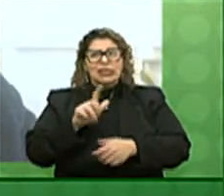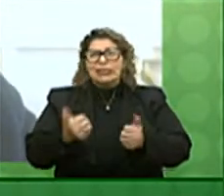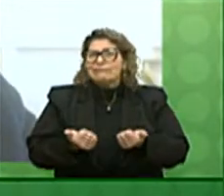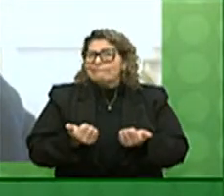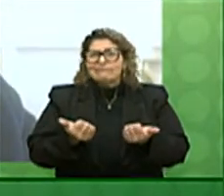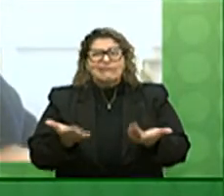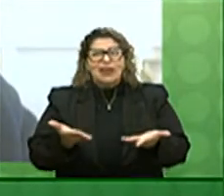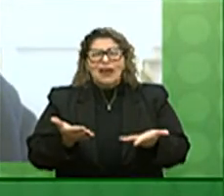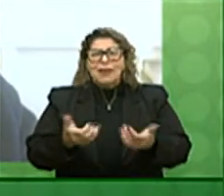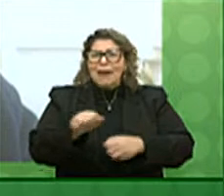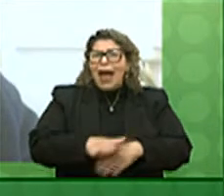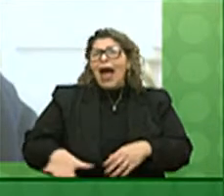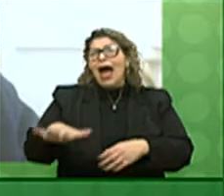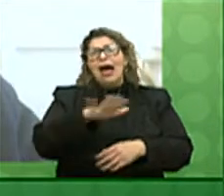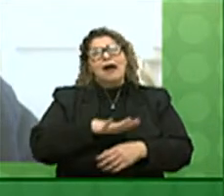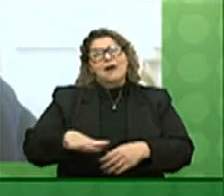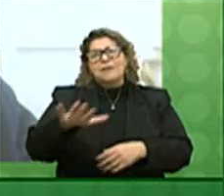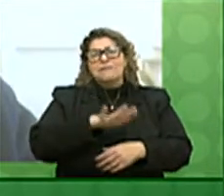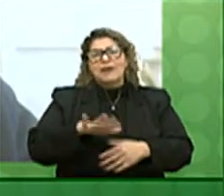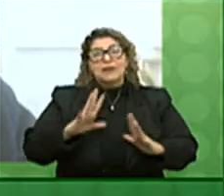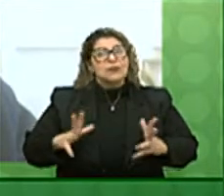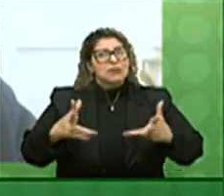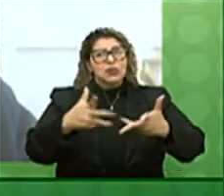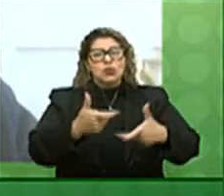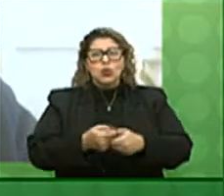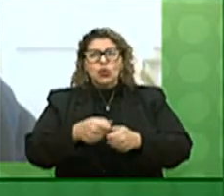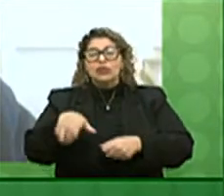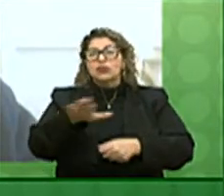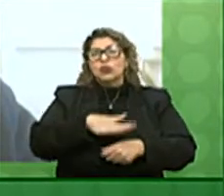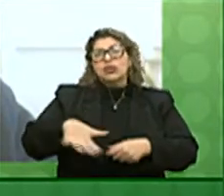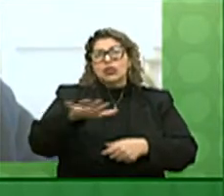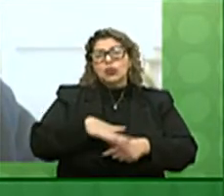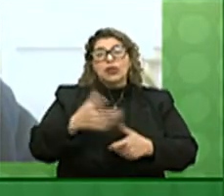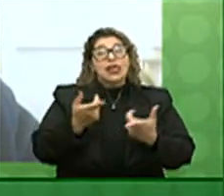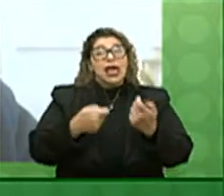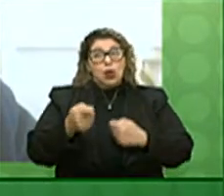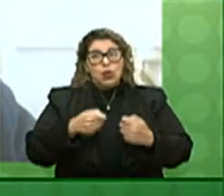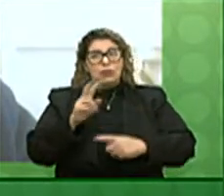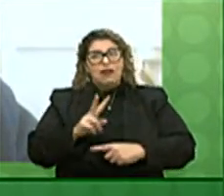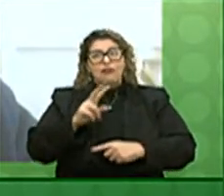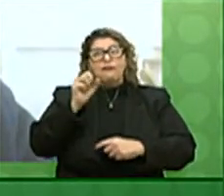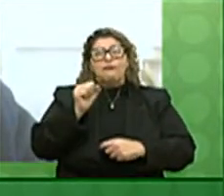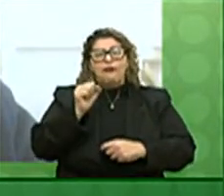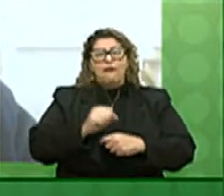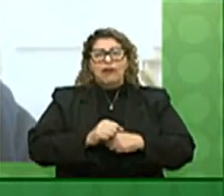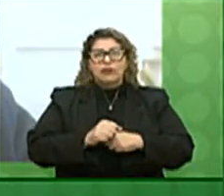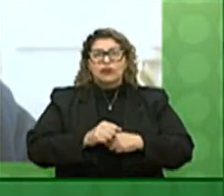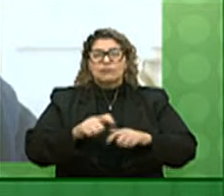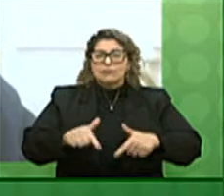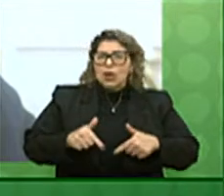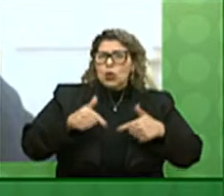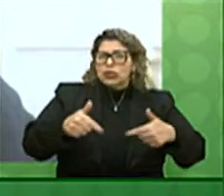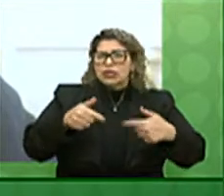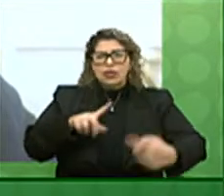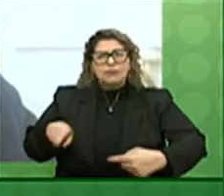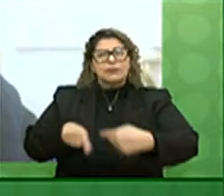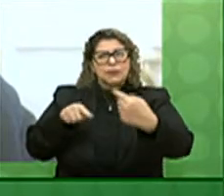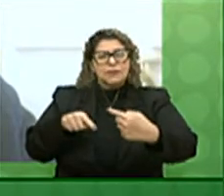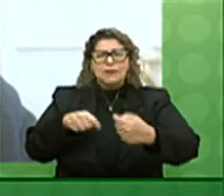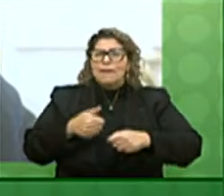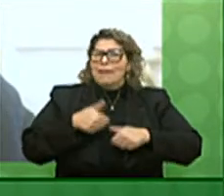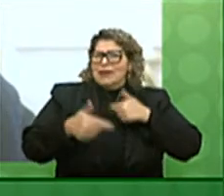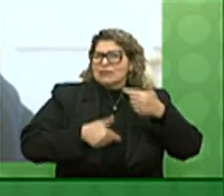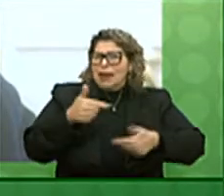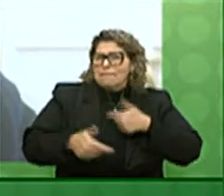dar mais espaço para os setores econômicos que são fortes no Rio Grande do Sul para ganharem competitividade, gerarem mais